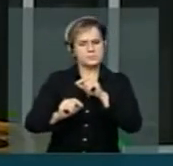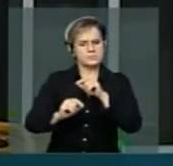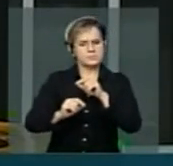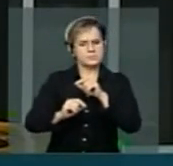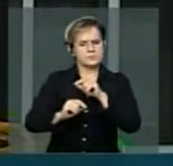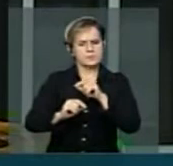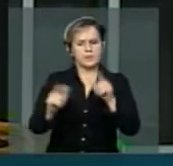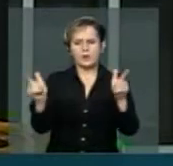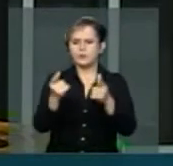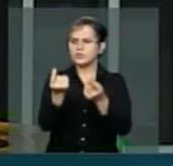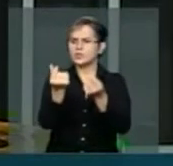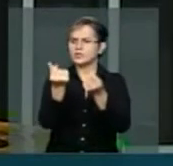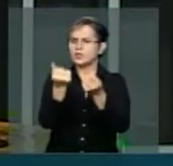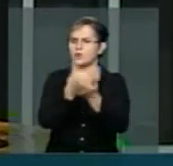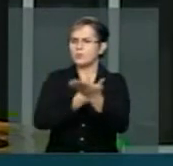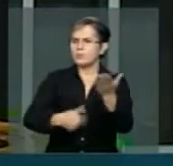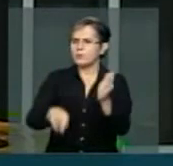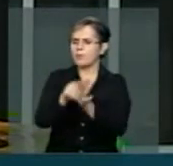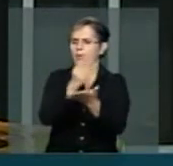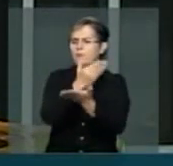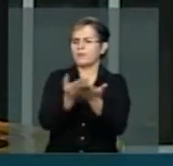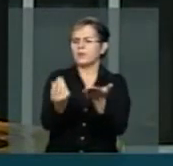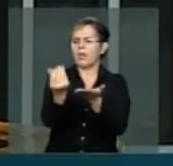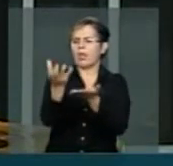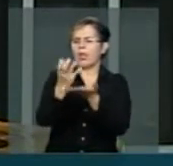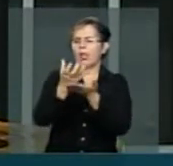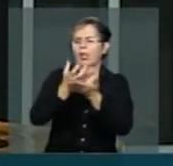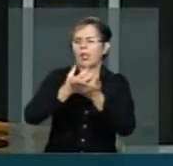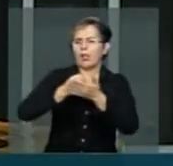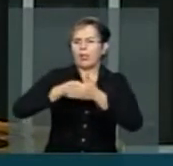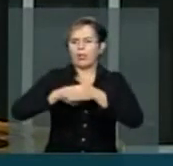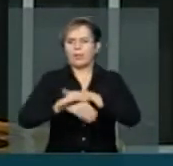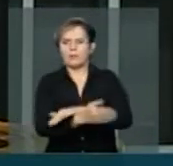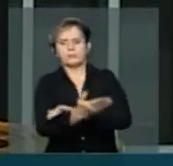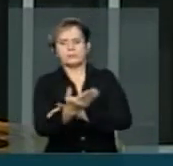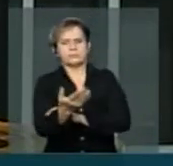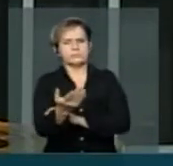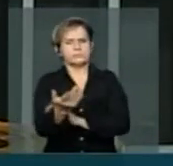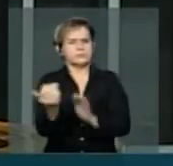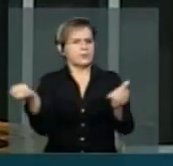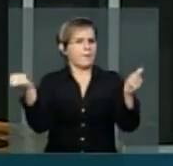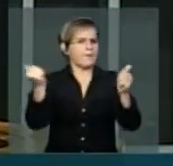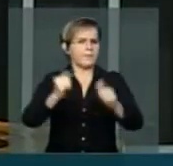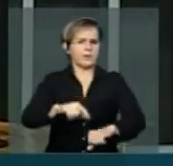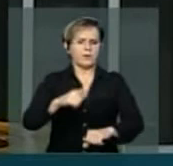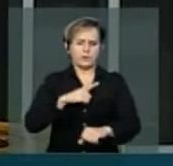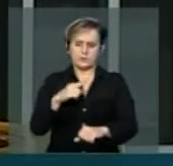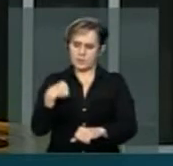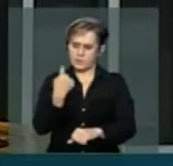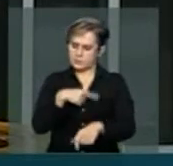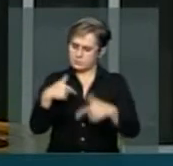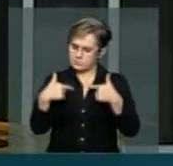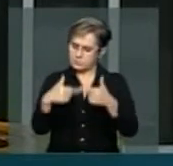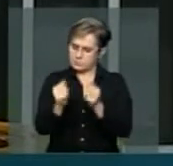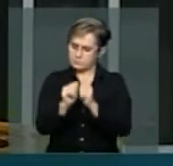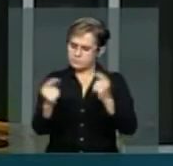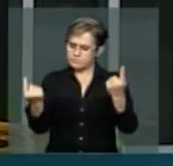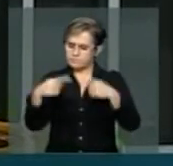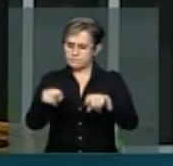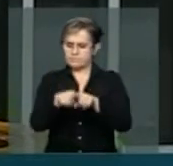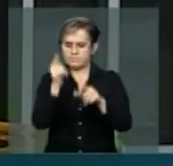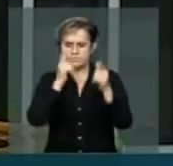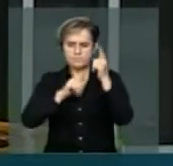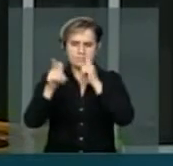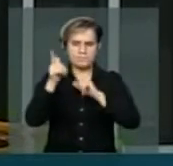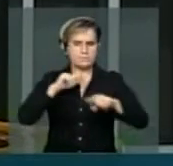por onde o dinheiro público está sendo desviado. É a grande chaga que nós temos que enfrentar para também enfrentar